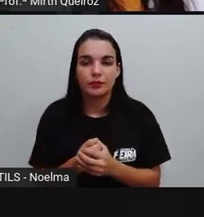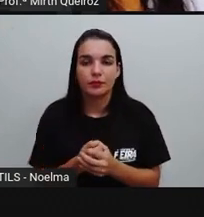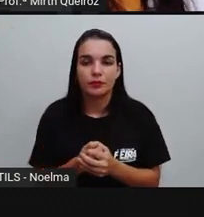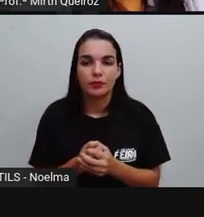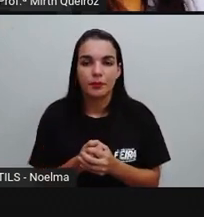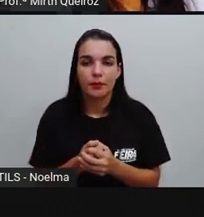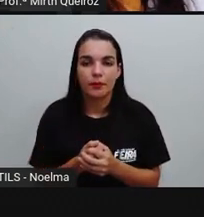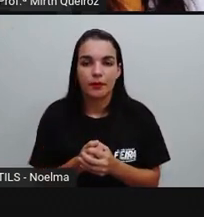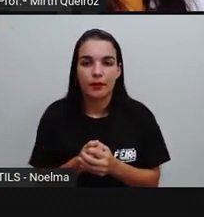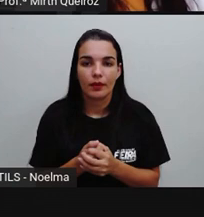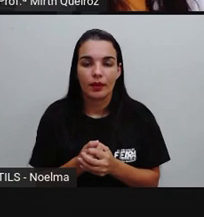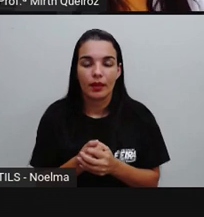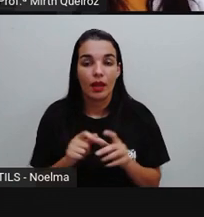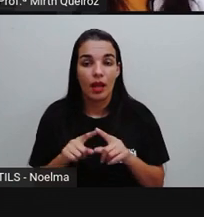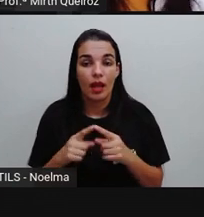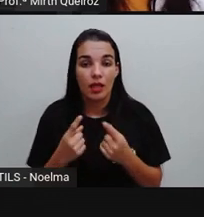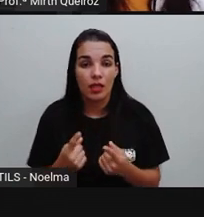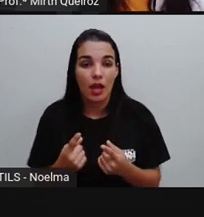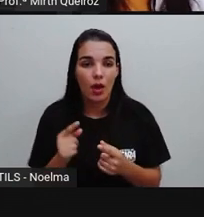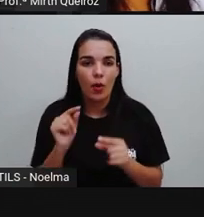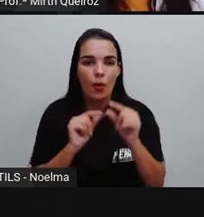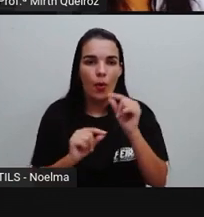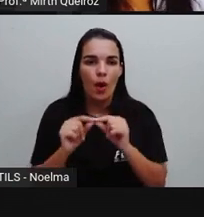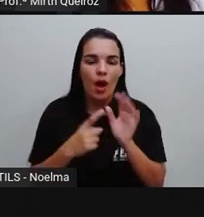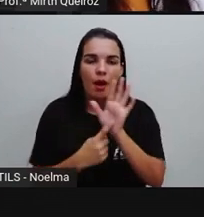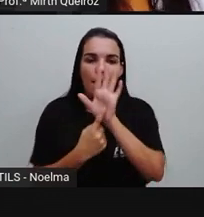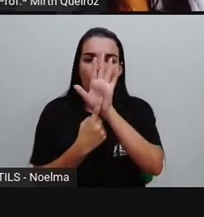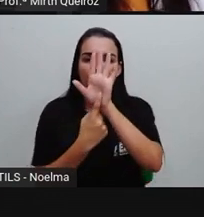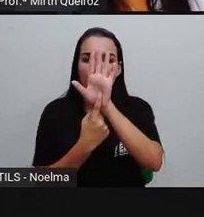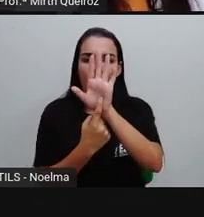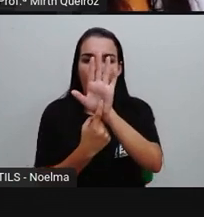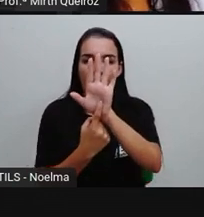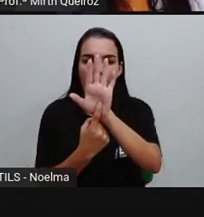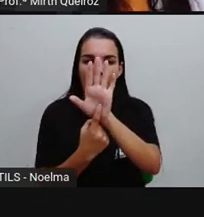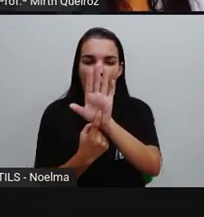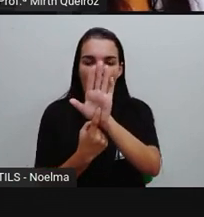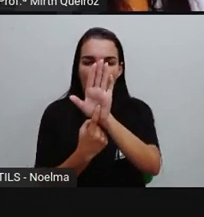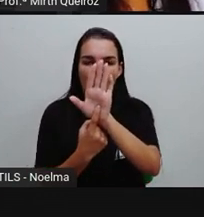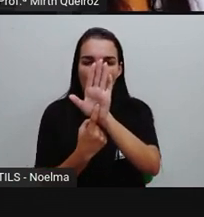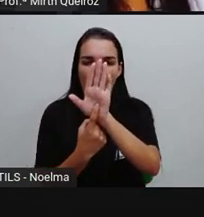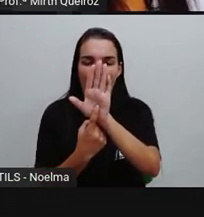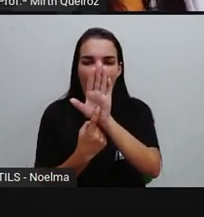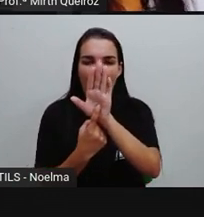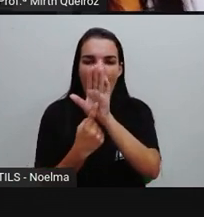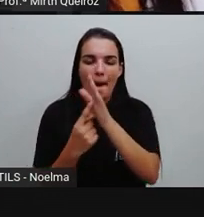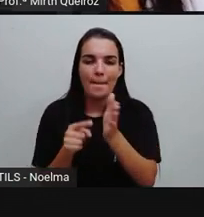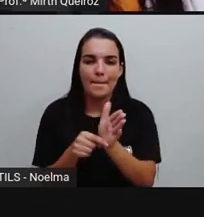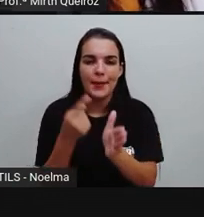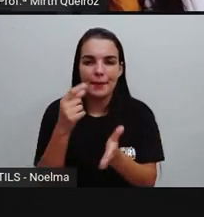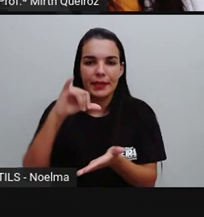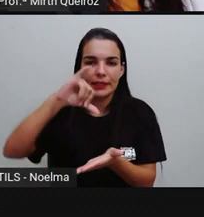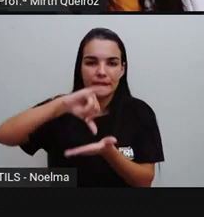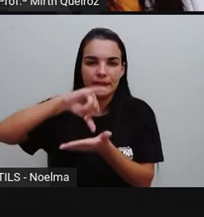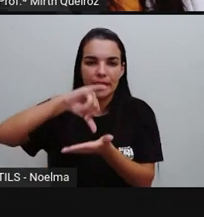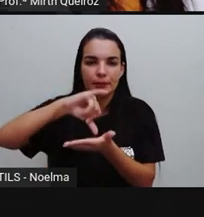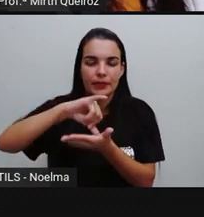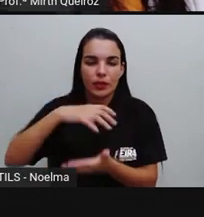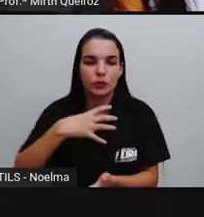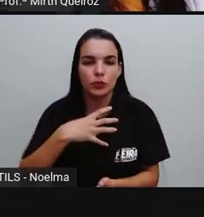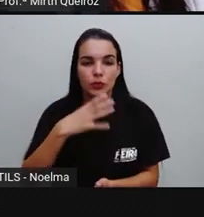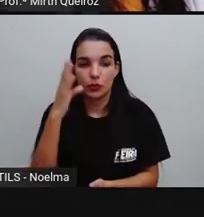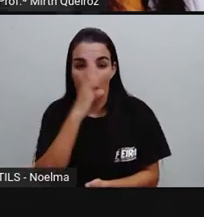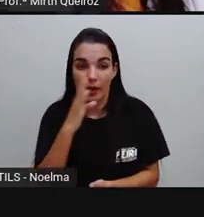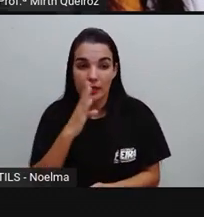assim, tanto a que se destacou, inclusive a primeira capital do Brasil, foi Salvador, como também